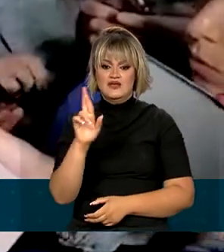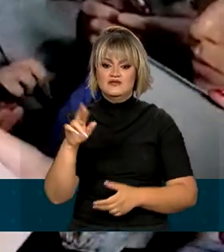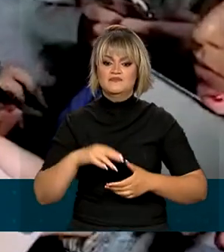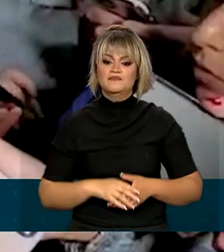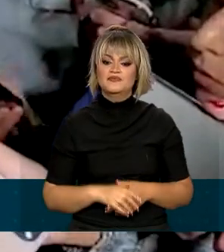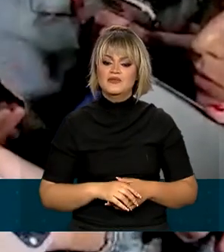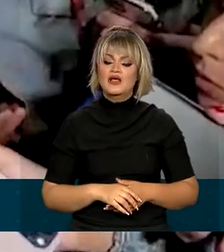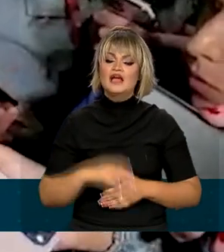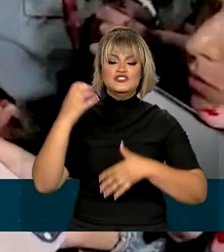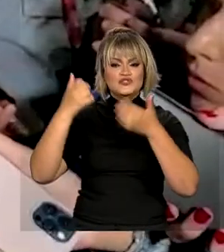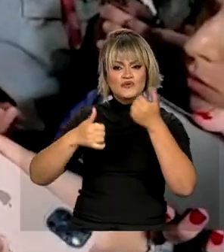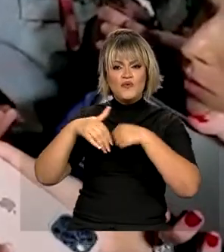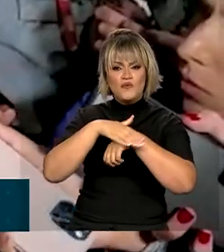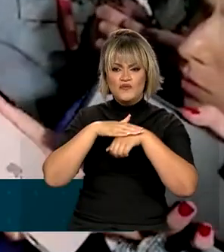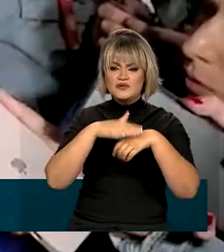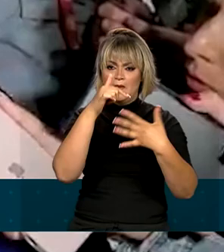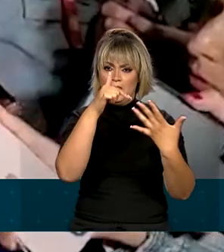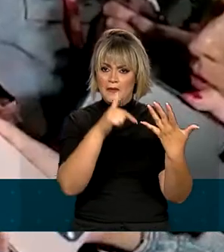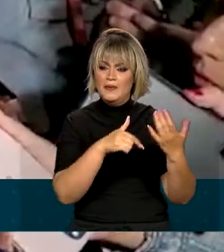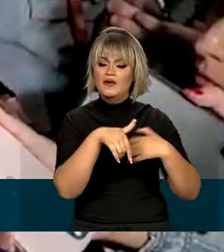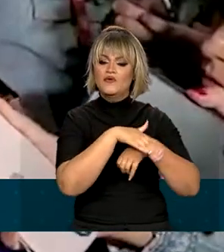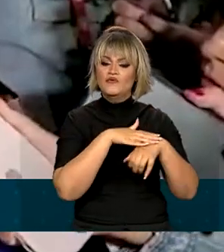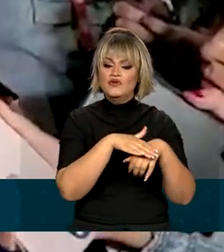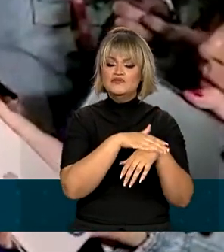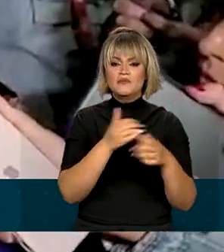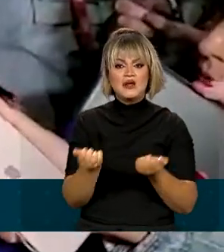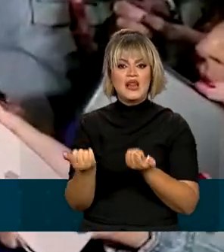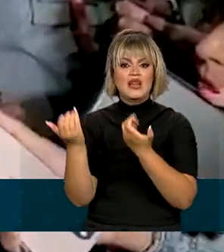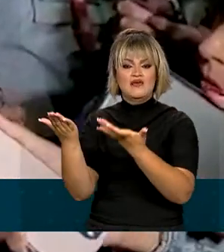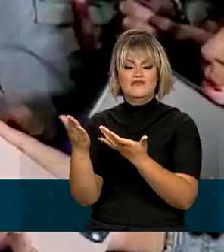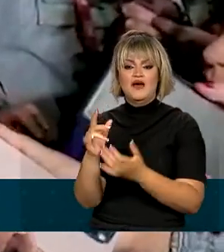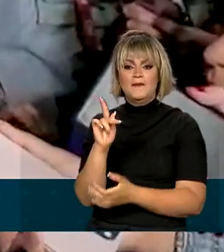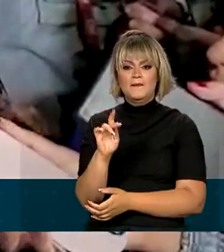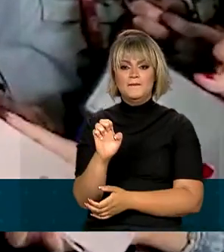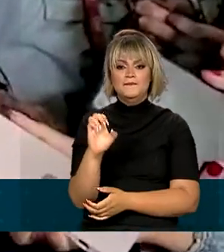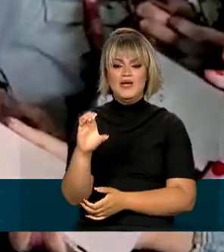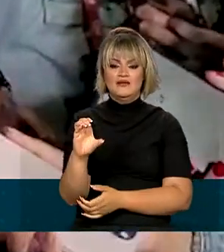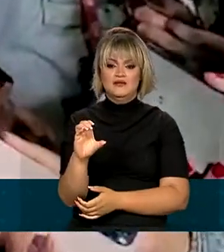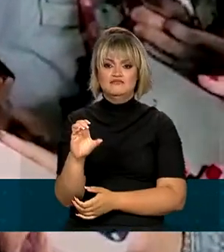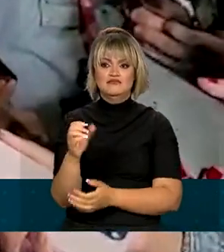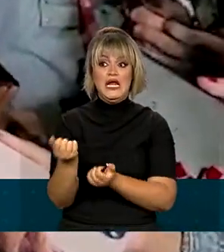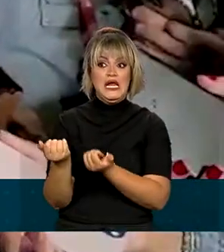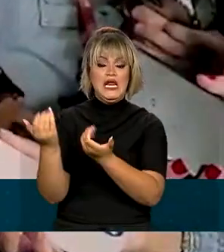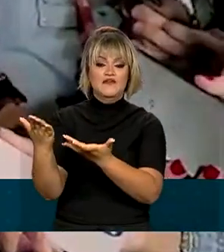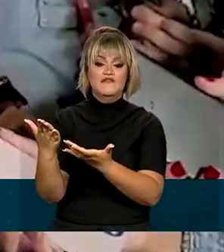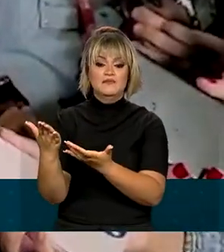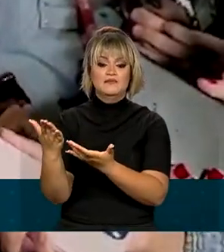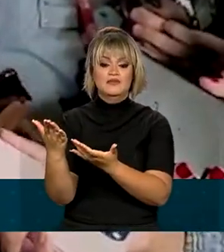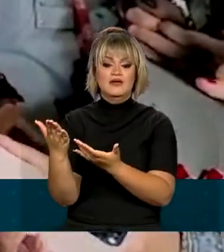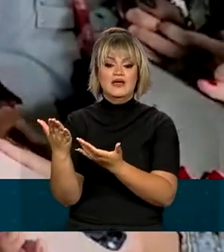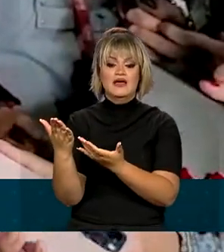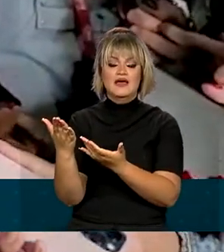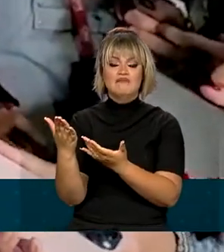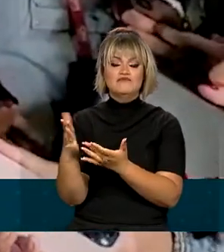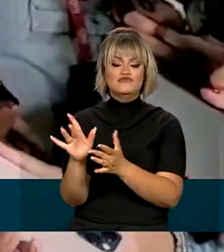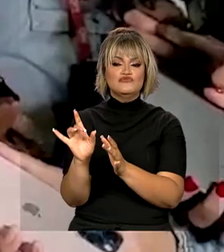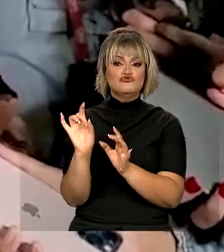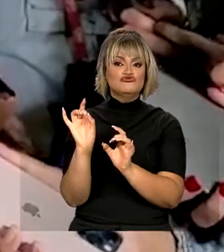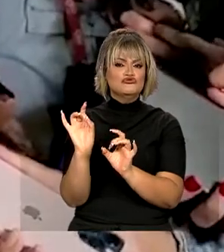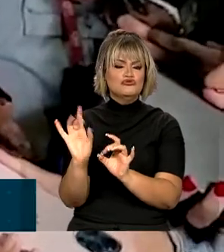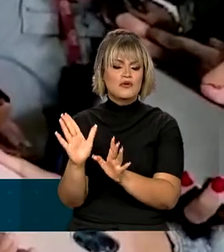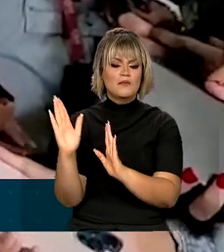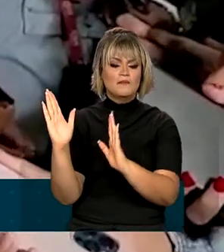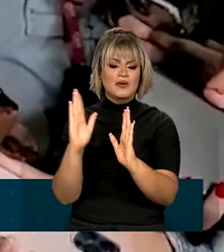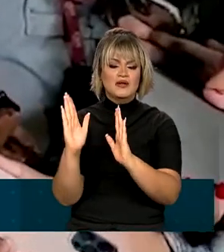Discutimos com os líderes partidários para encaminhar a PEC para excepcionalizar